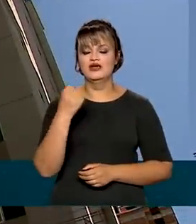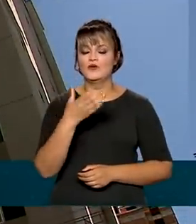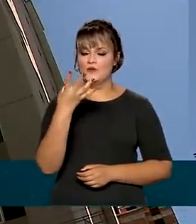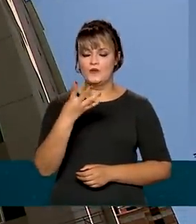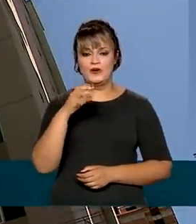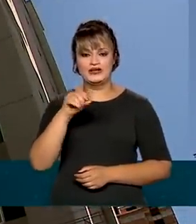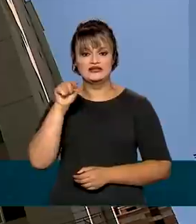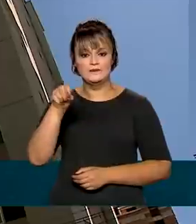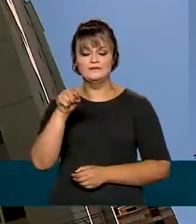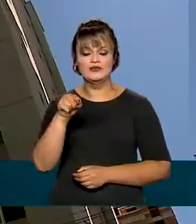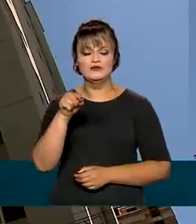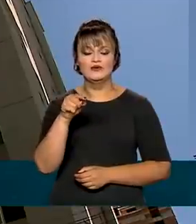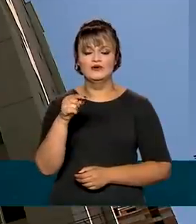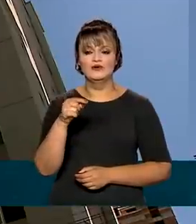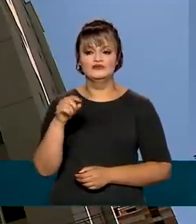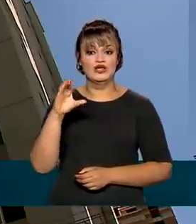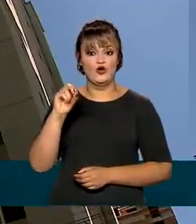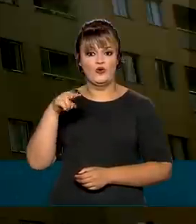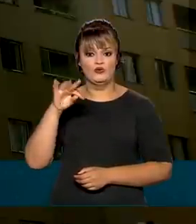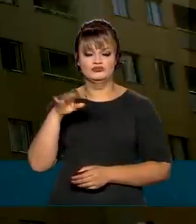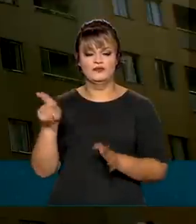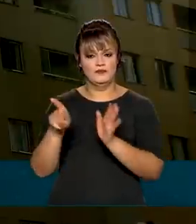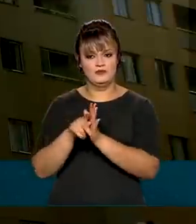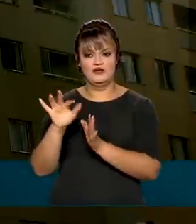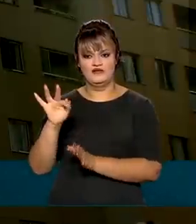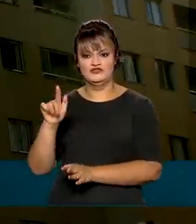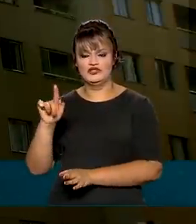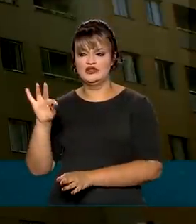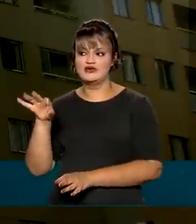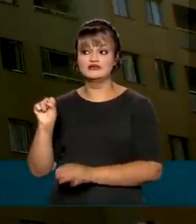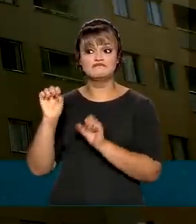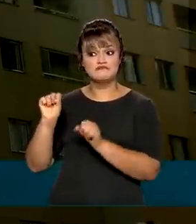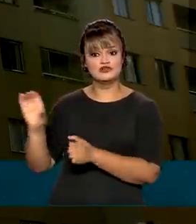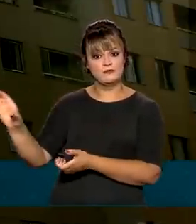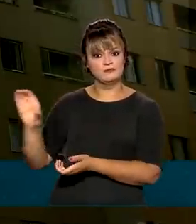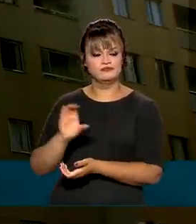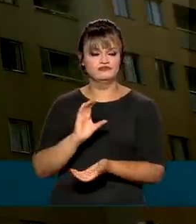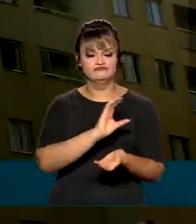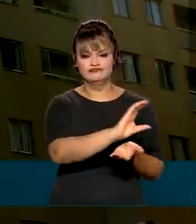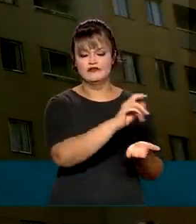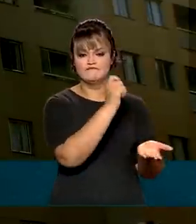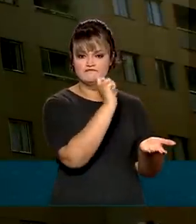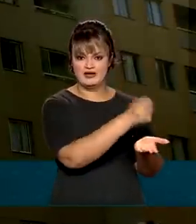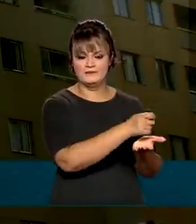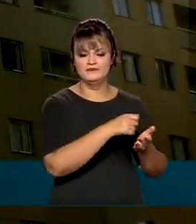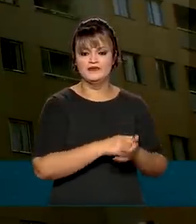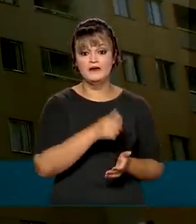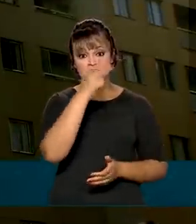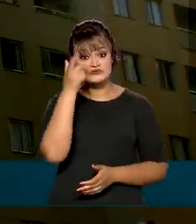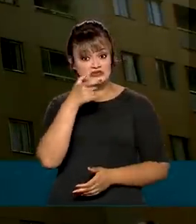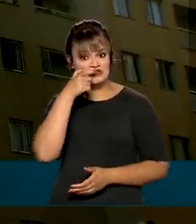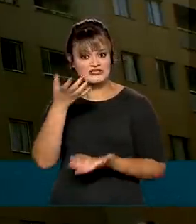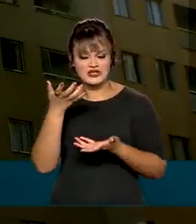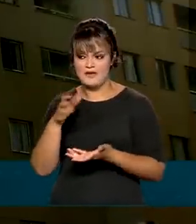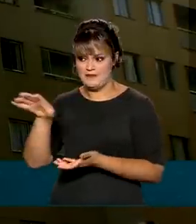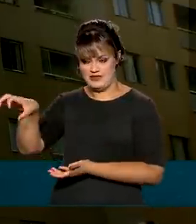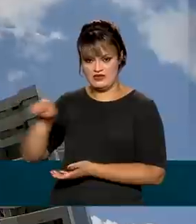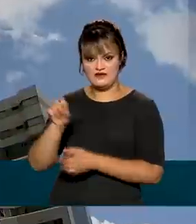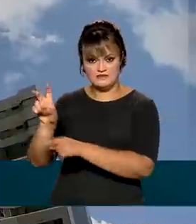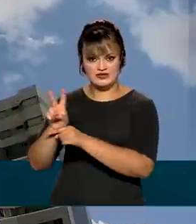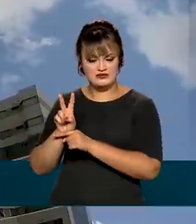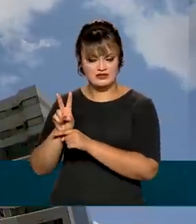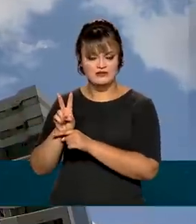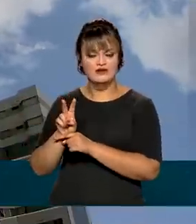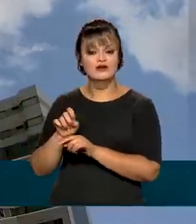40 mil têm conta vinculada ao FGTS e devem ser beneficiados com essa medida. O trabalhador interessado em quitar as parcelas não